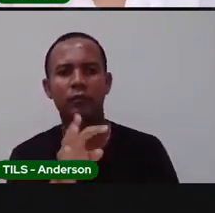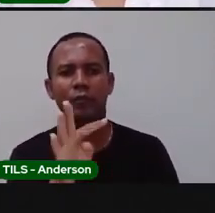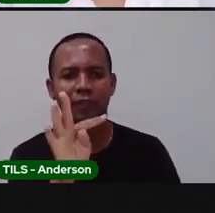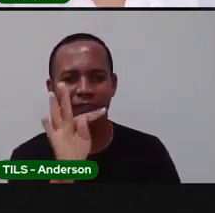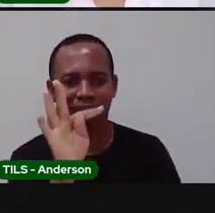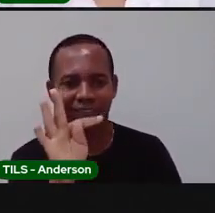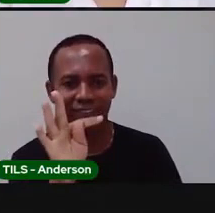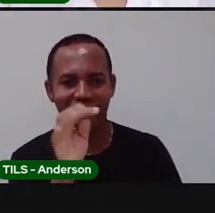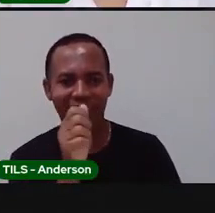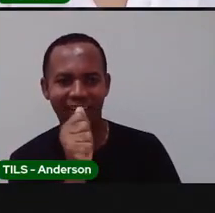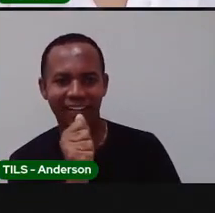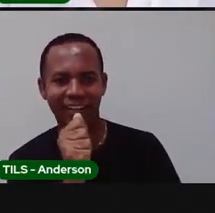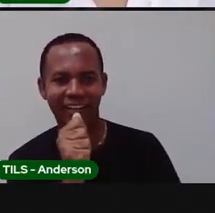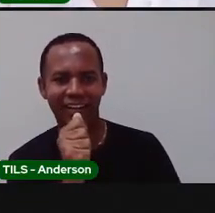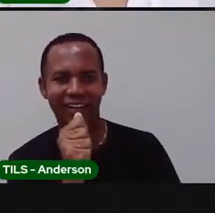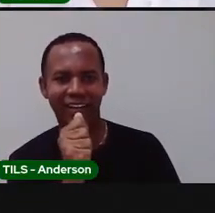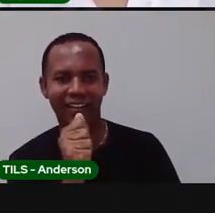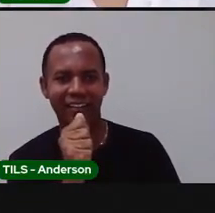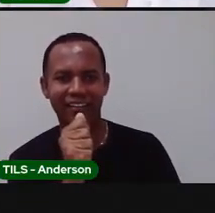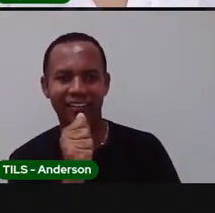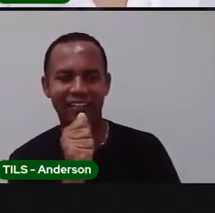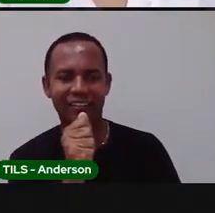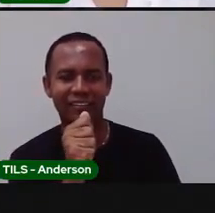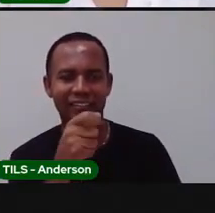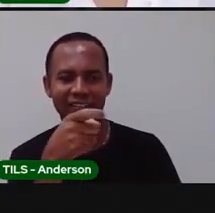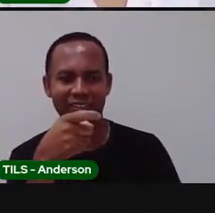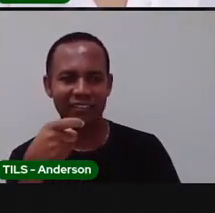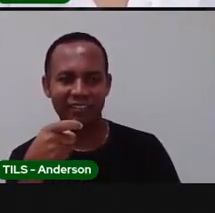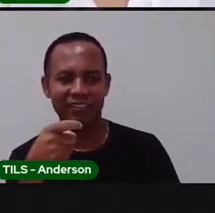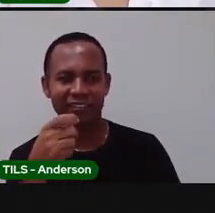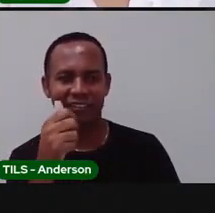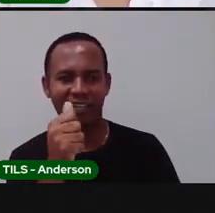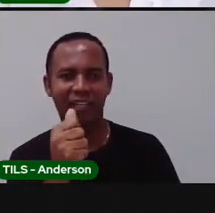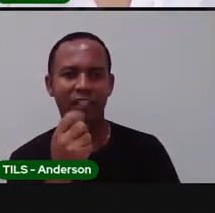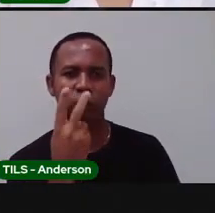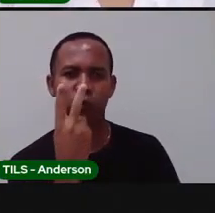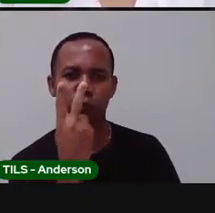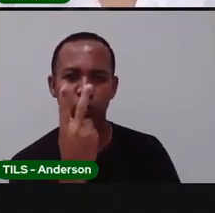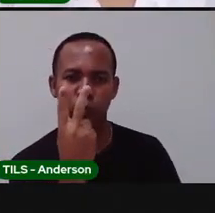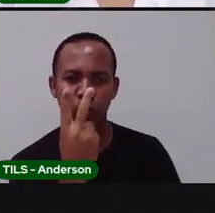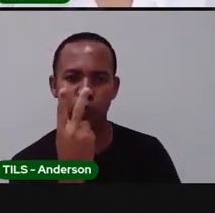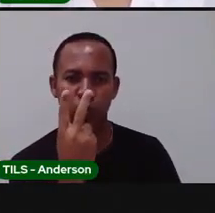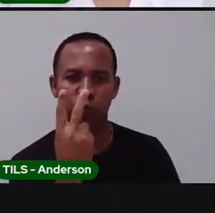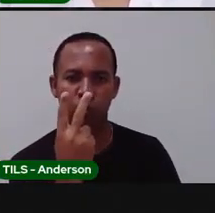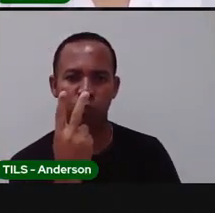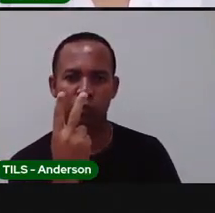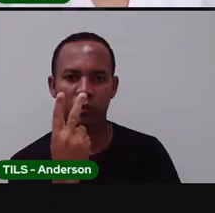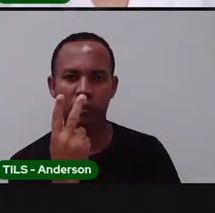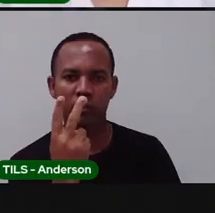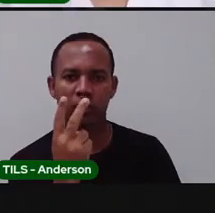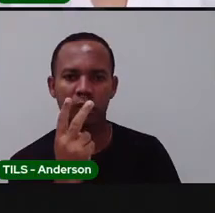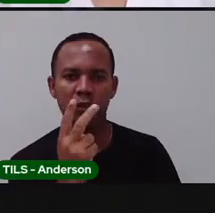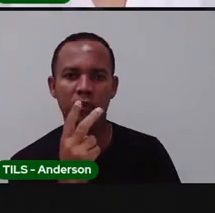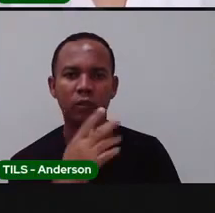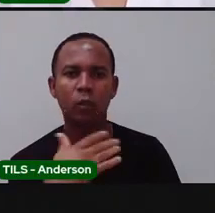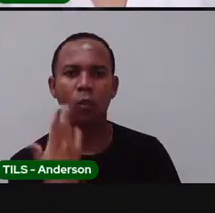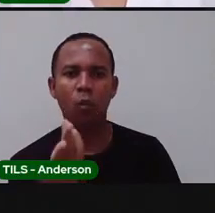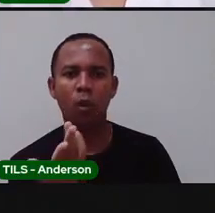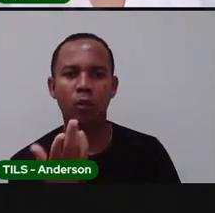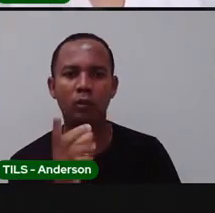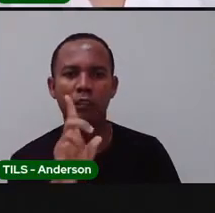Taxa. Quantidade de sílabas. Você vai botar o quê aqui? Duas. E a classificação seria o quê?